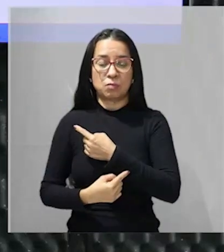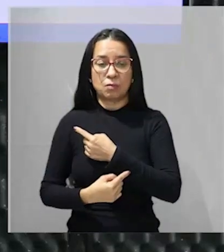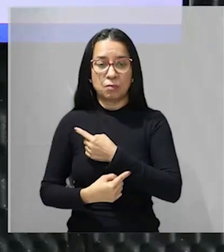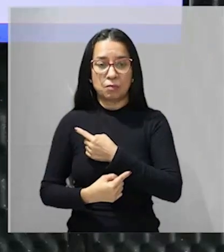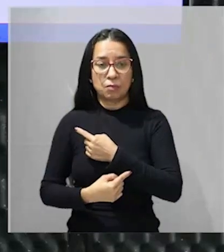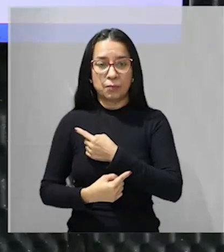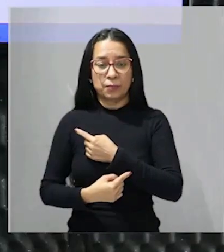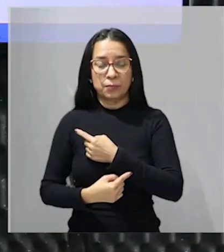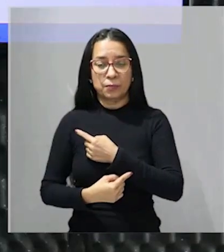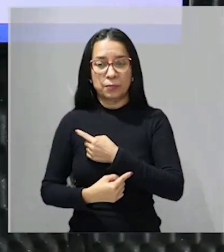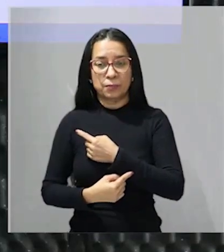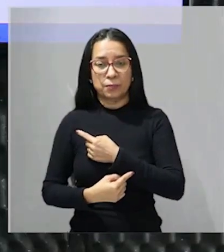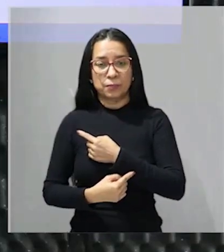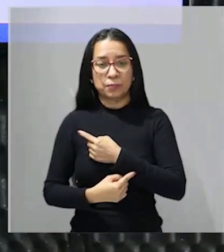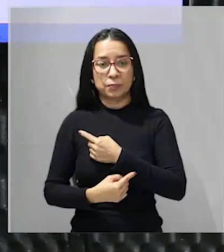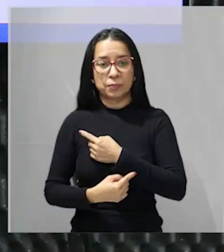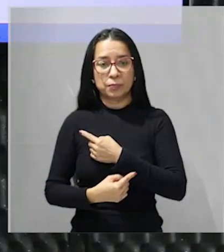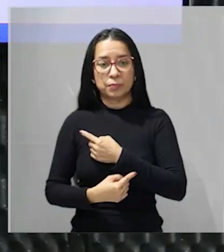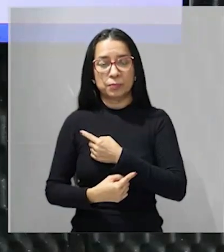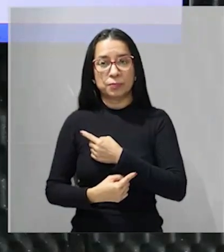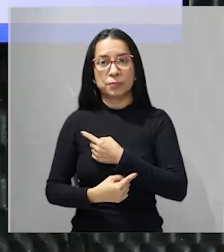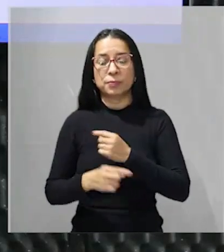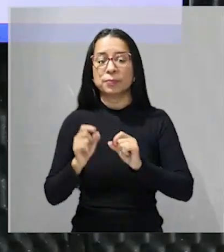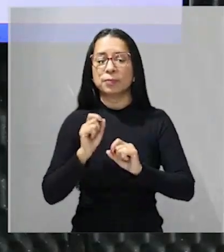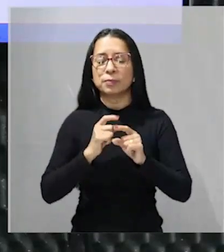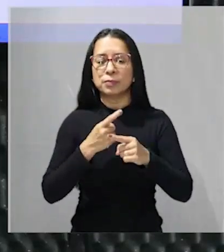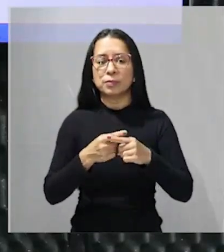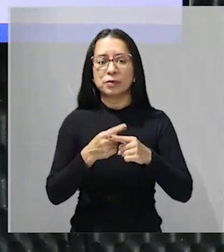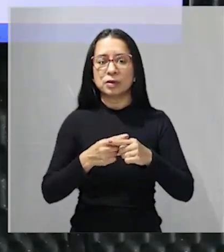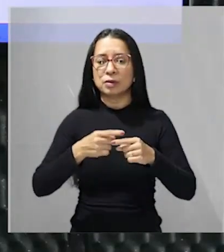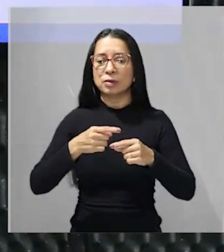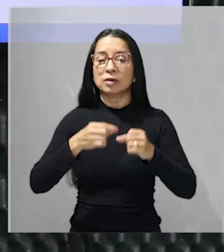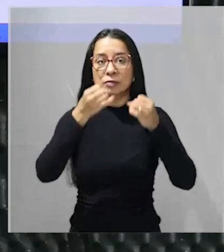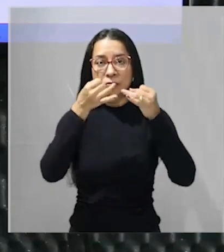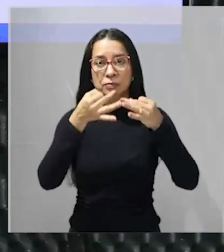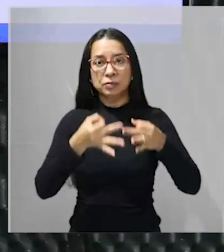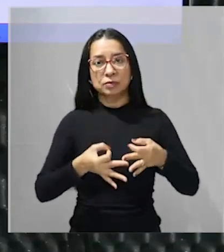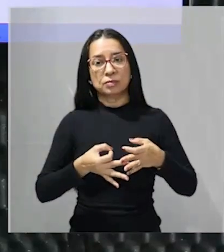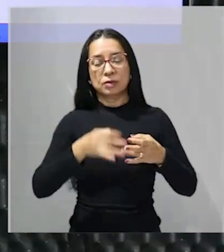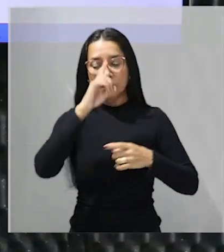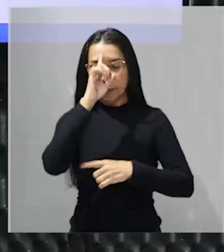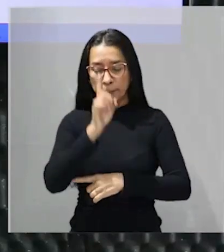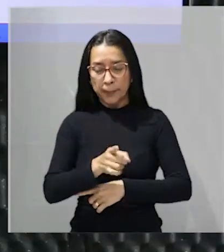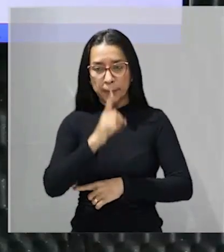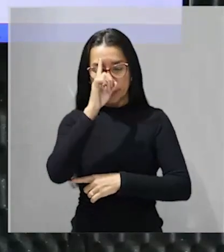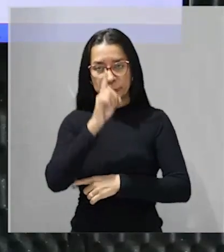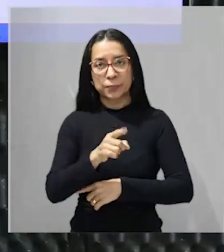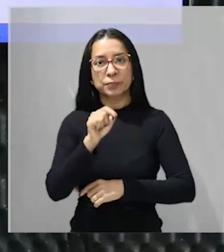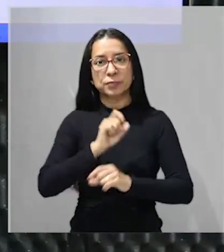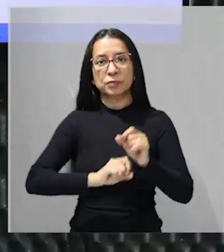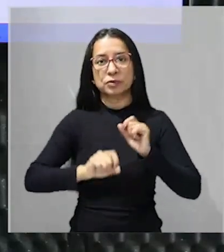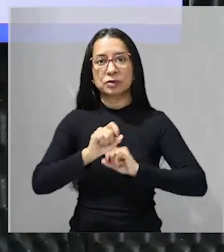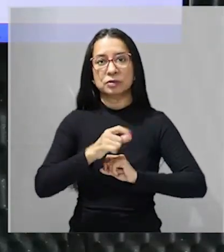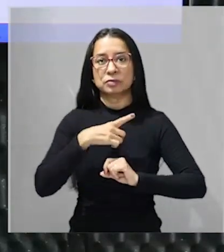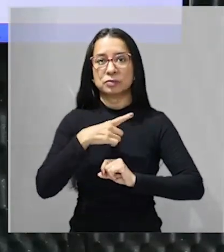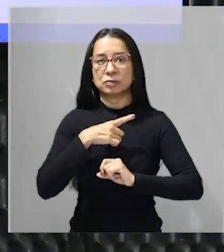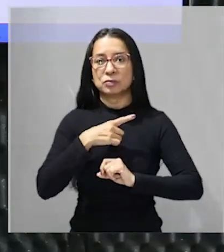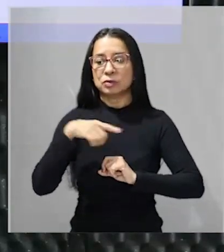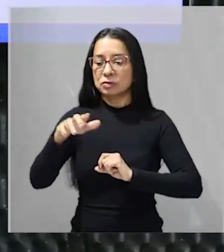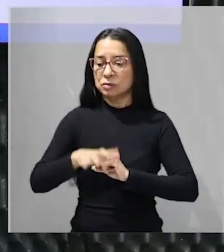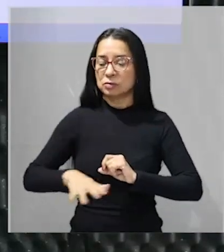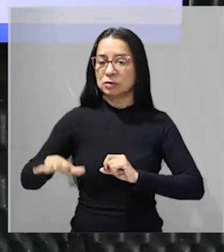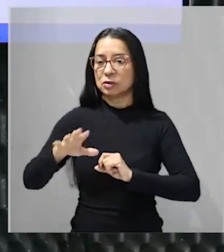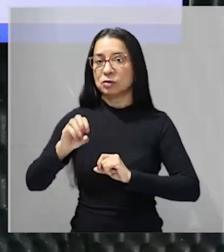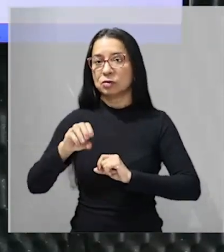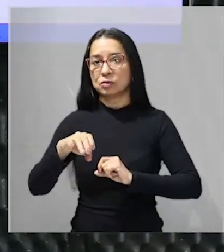chamar em inglês o destino manifesto justamente para justificar essa dominação a que eles vão exercer nesse território